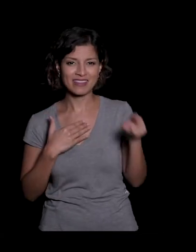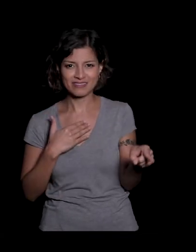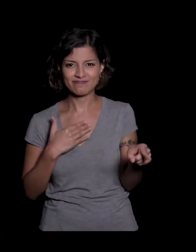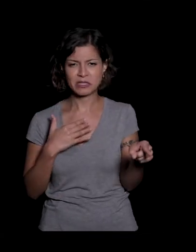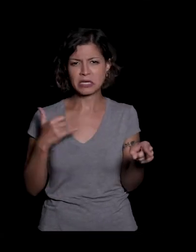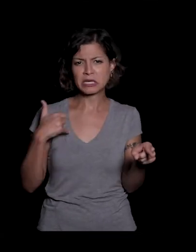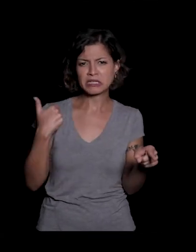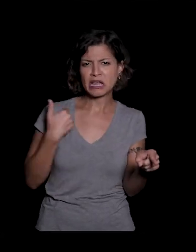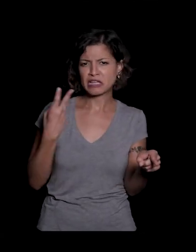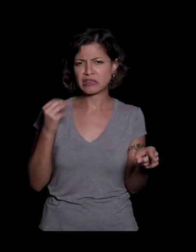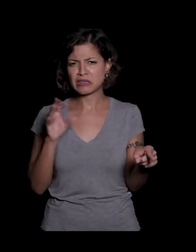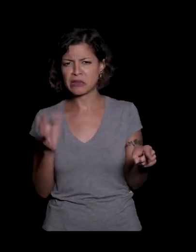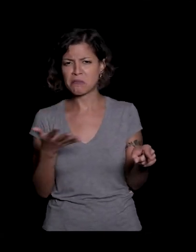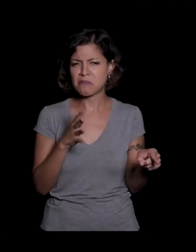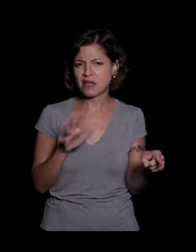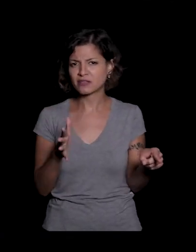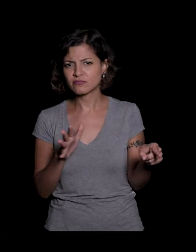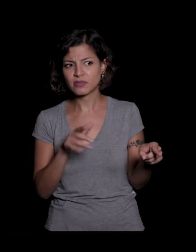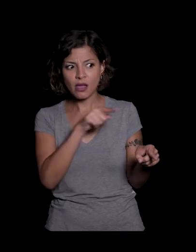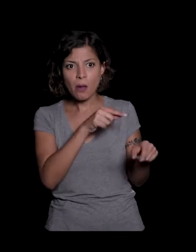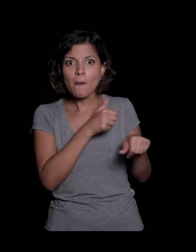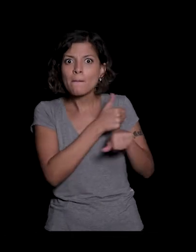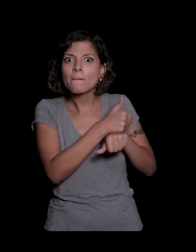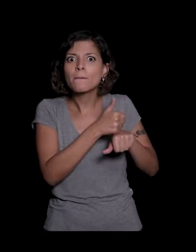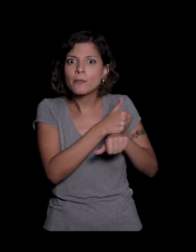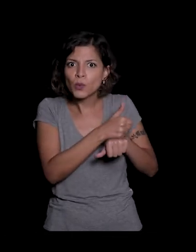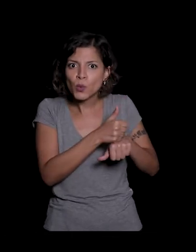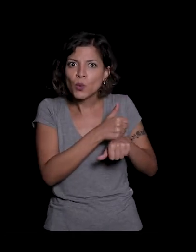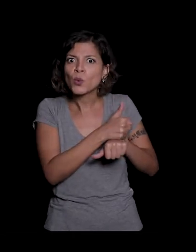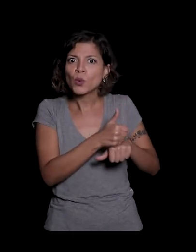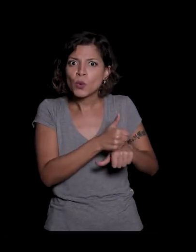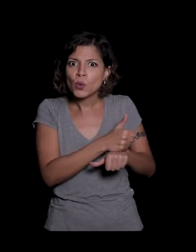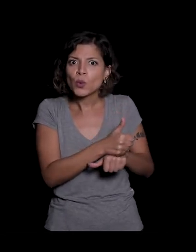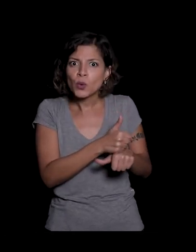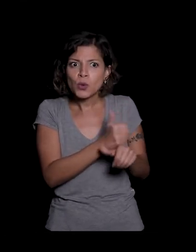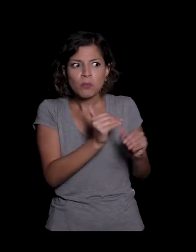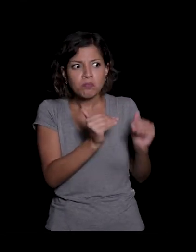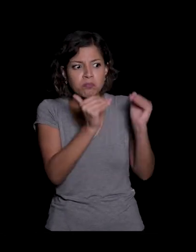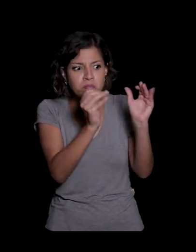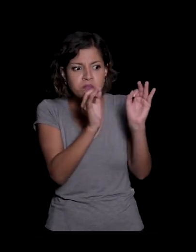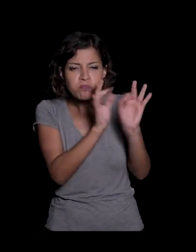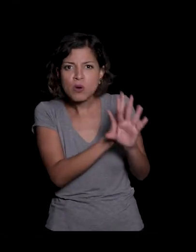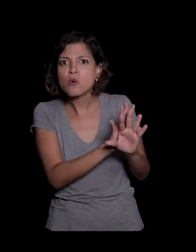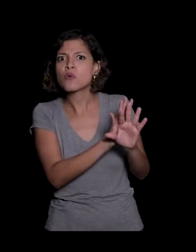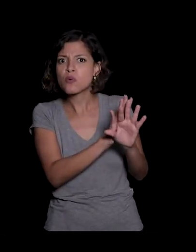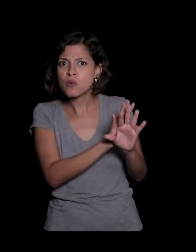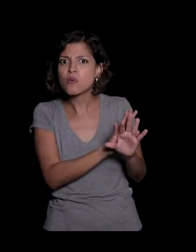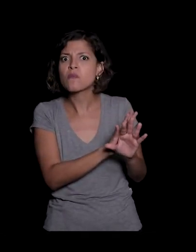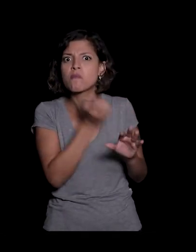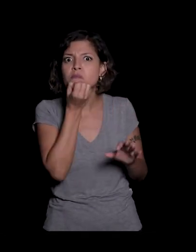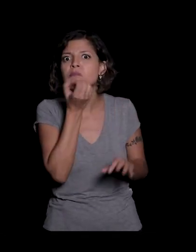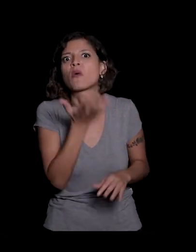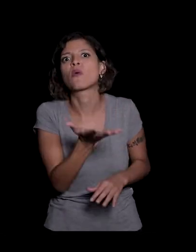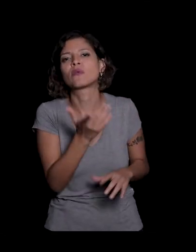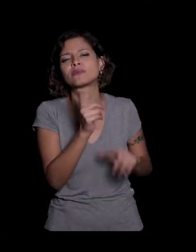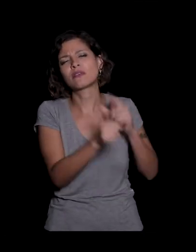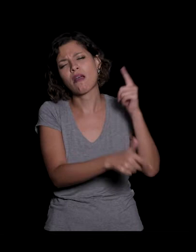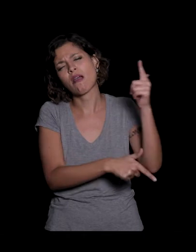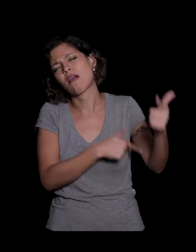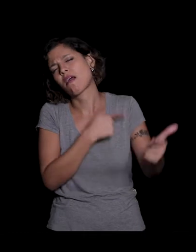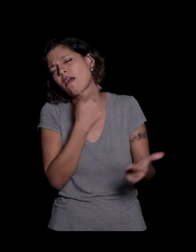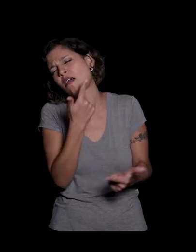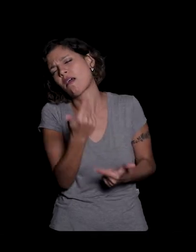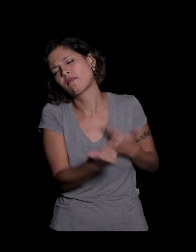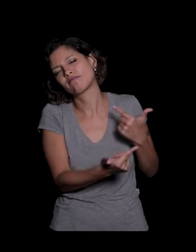que já estava com uma profissão pronta já estava fazendo um belo trabalho